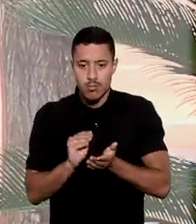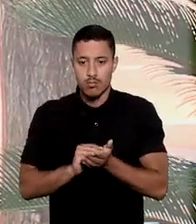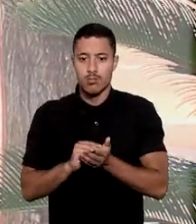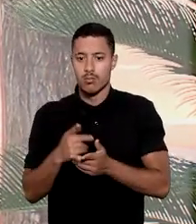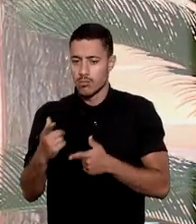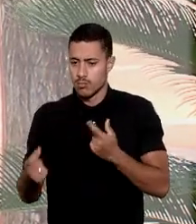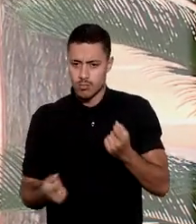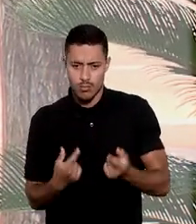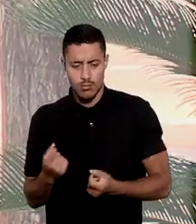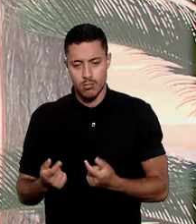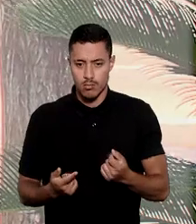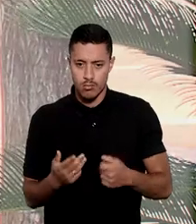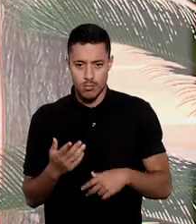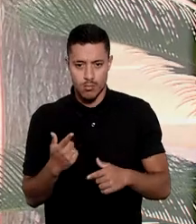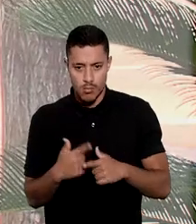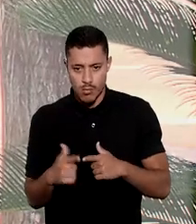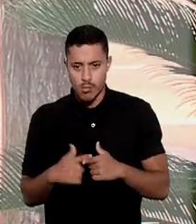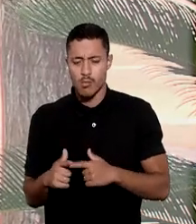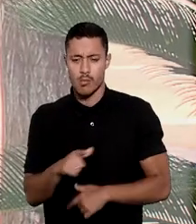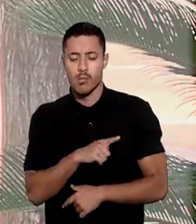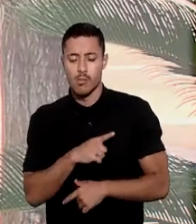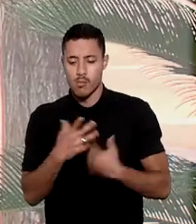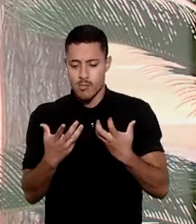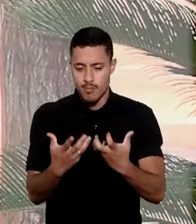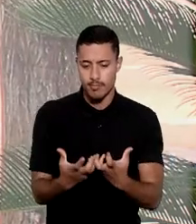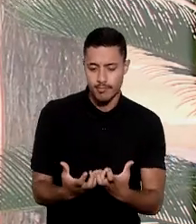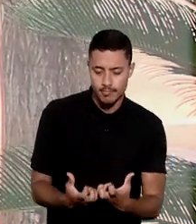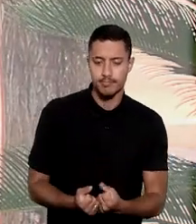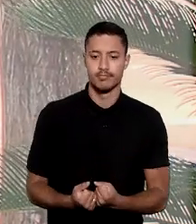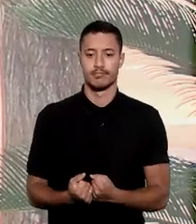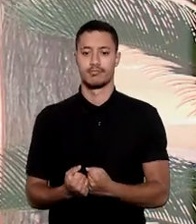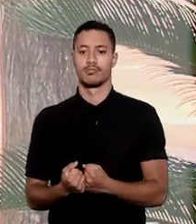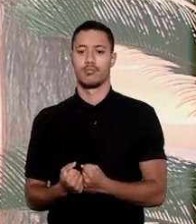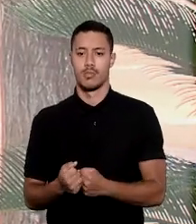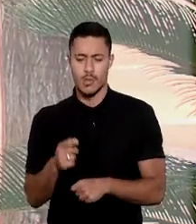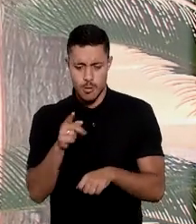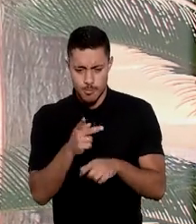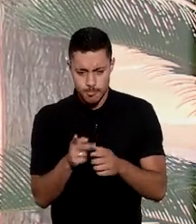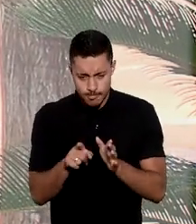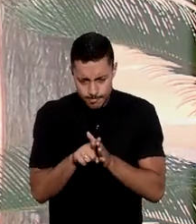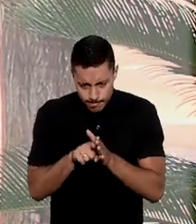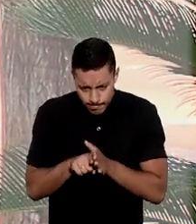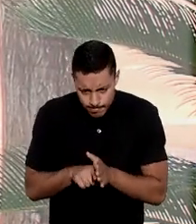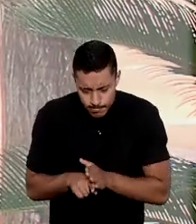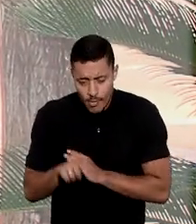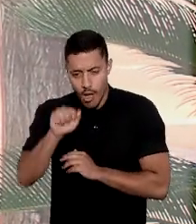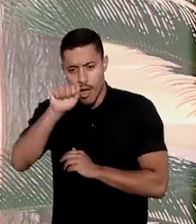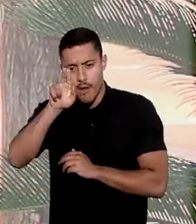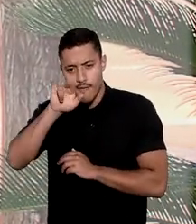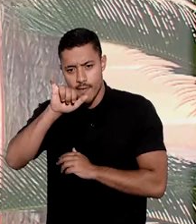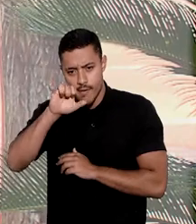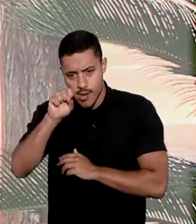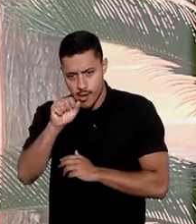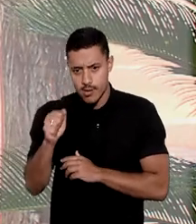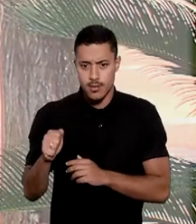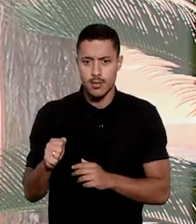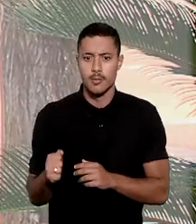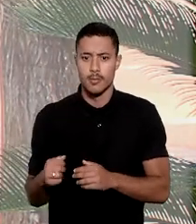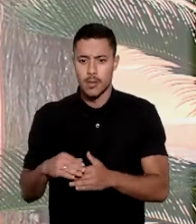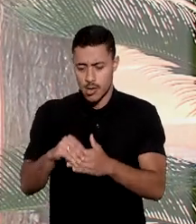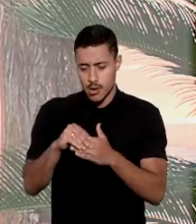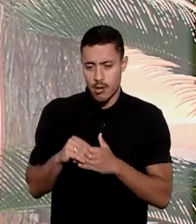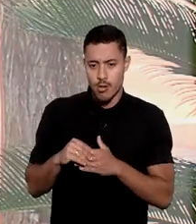outras enfermidades. E elas têm autorização da Agência Nacional de Vigilância Sanitária, a Anvisa, para importar a